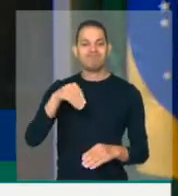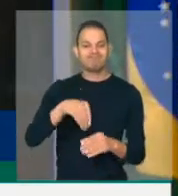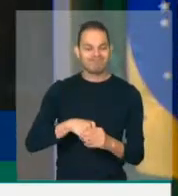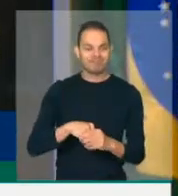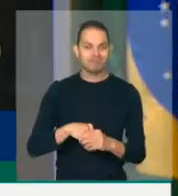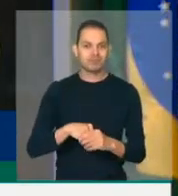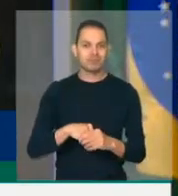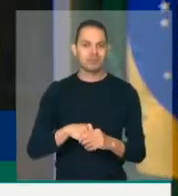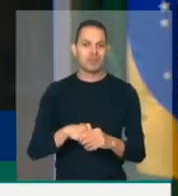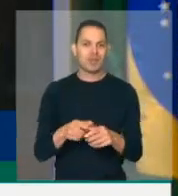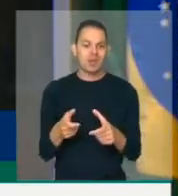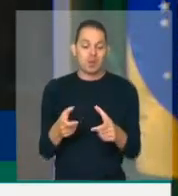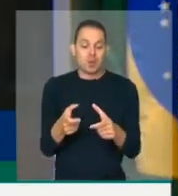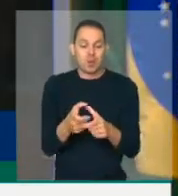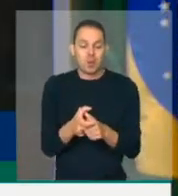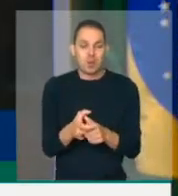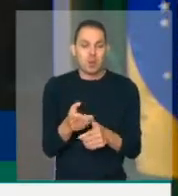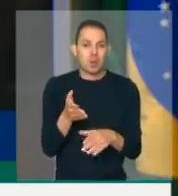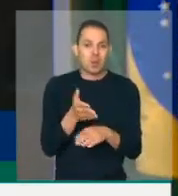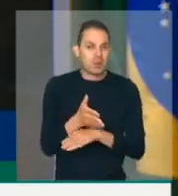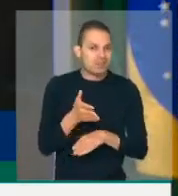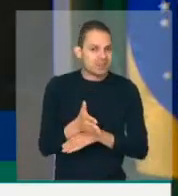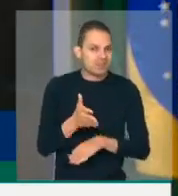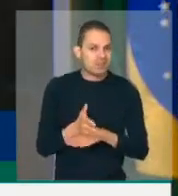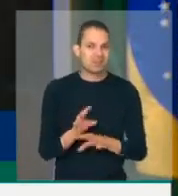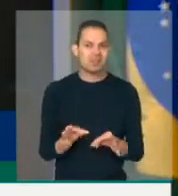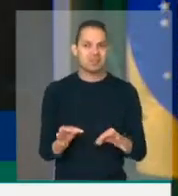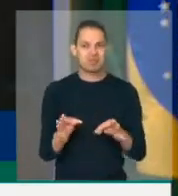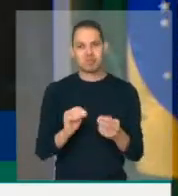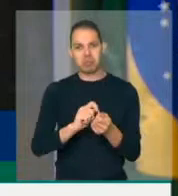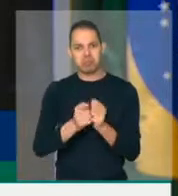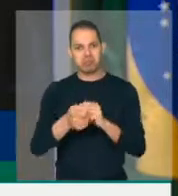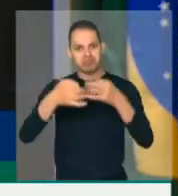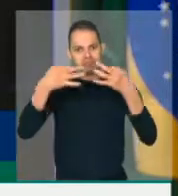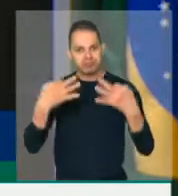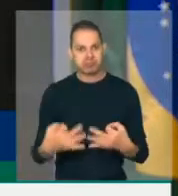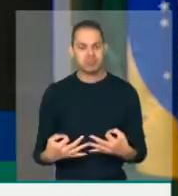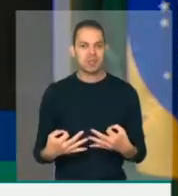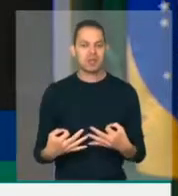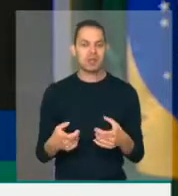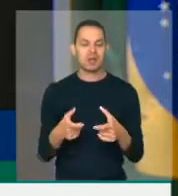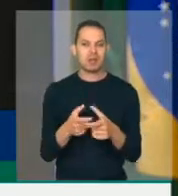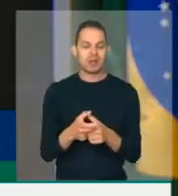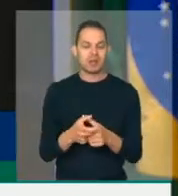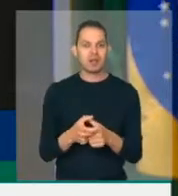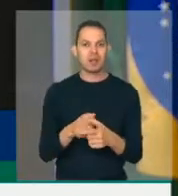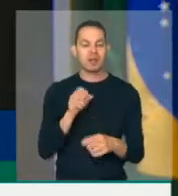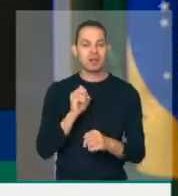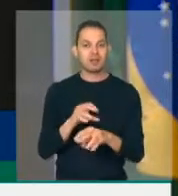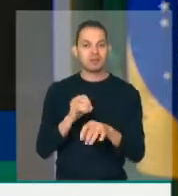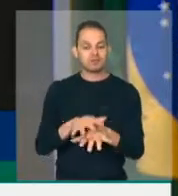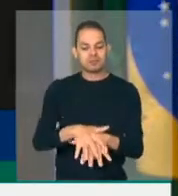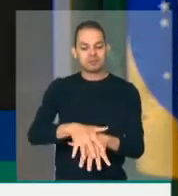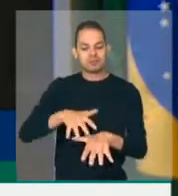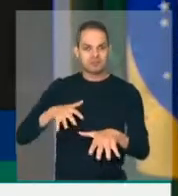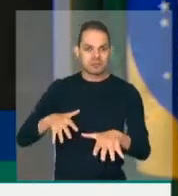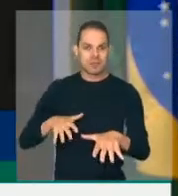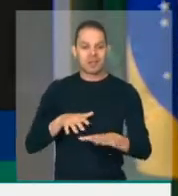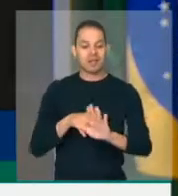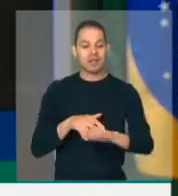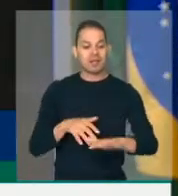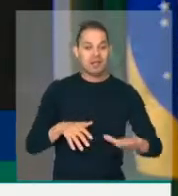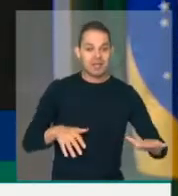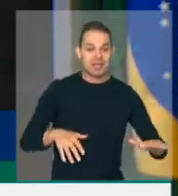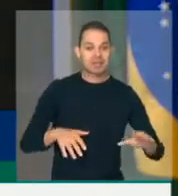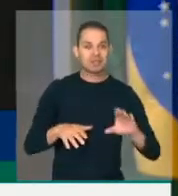apenas uma minoria tem acesso à tecnologia necessária, a eficácia do ensino à distância, são crianças